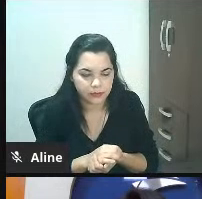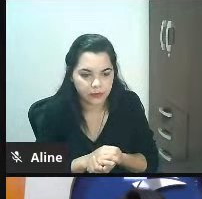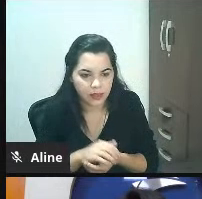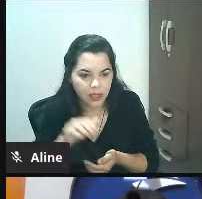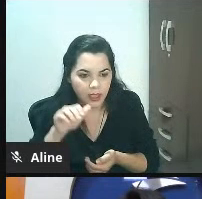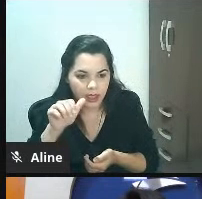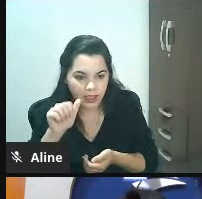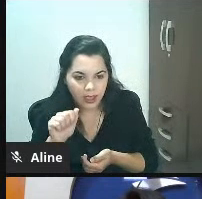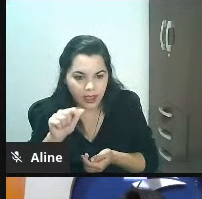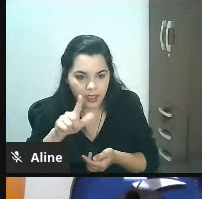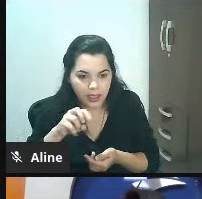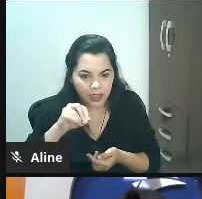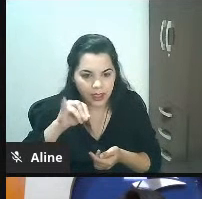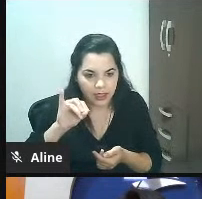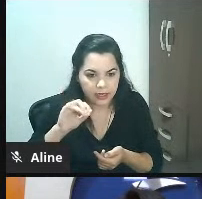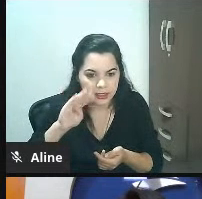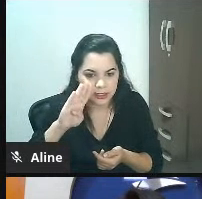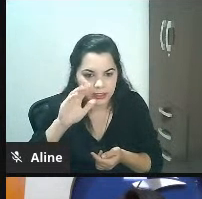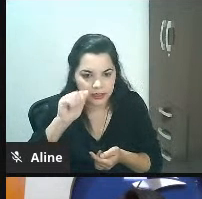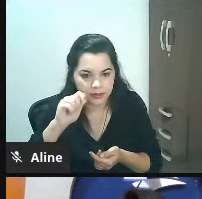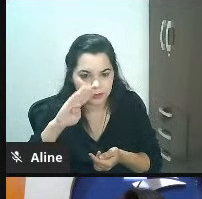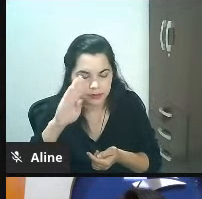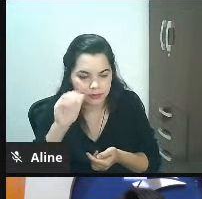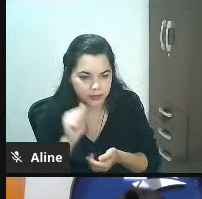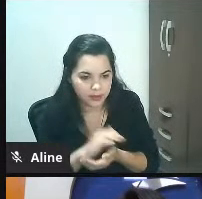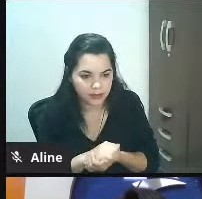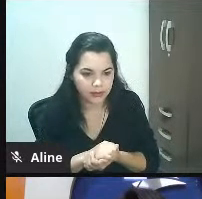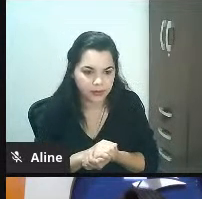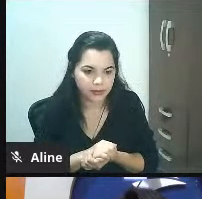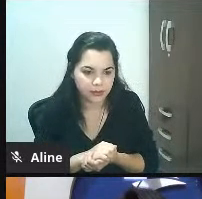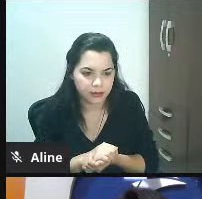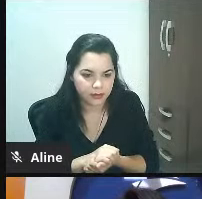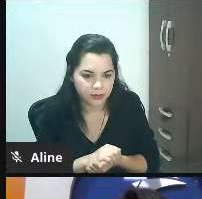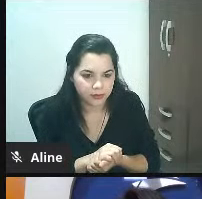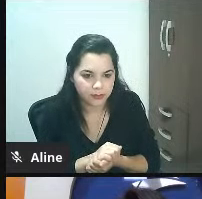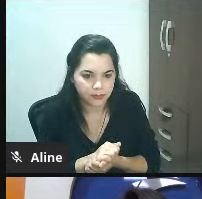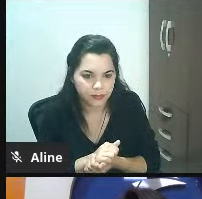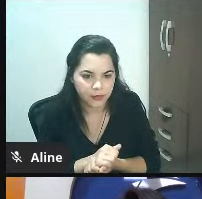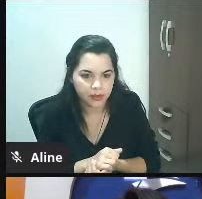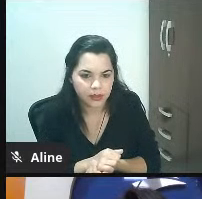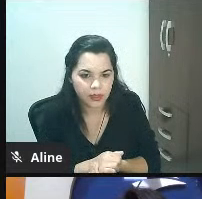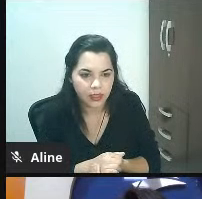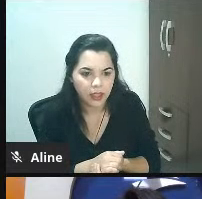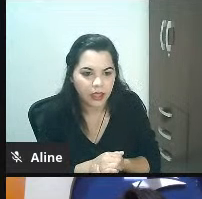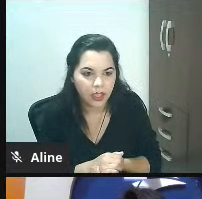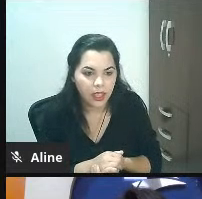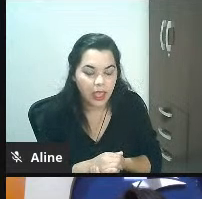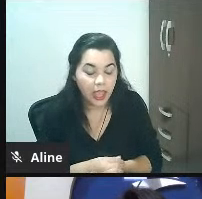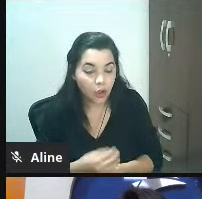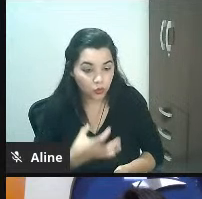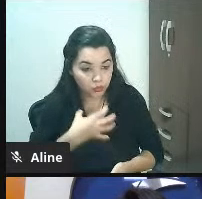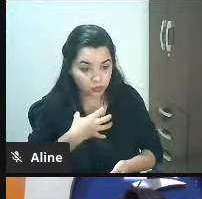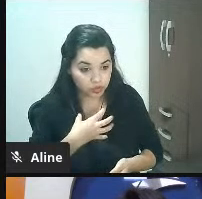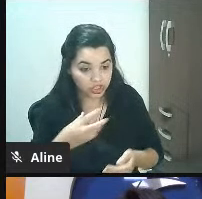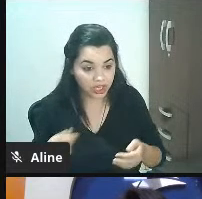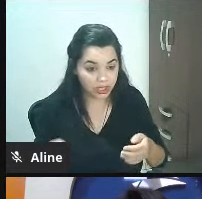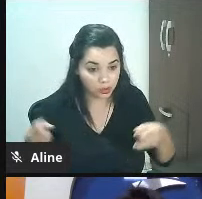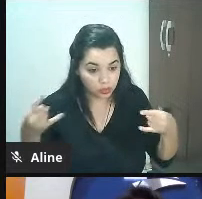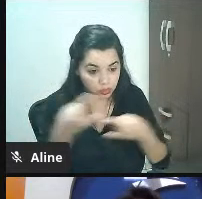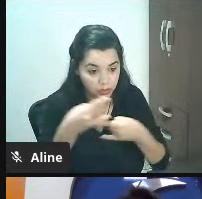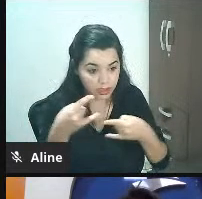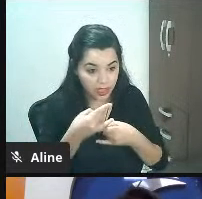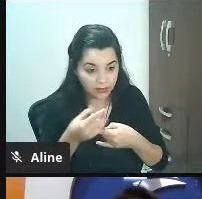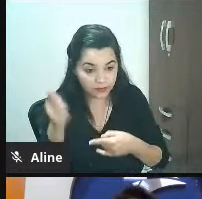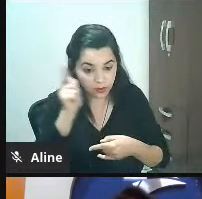esse aplicativo ele mostra uma nova maneira que as pessoas estão usando hoje para vender lives lives que vendem